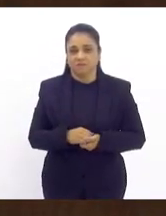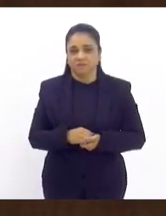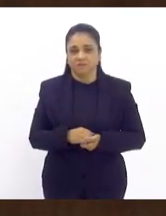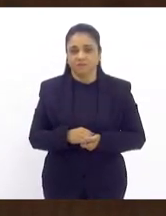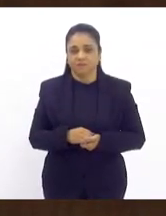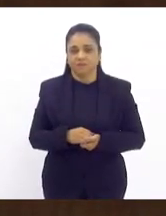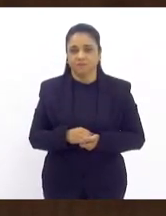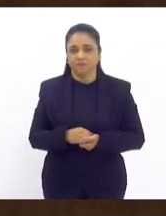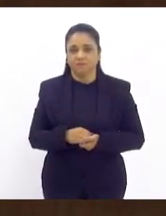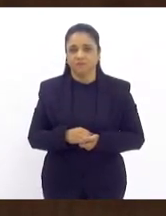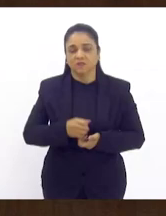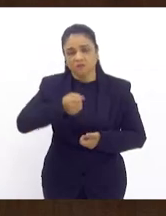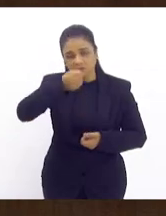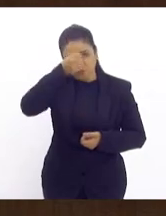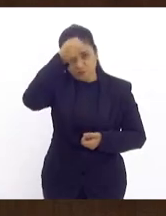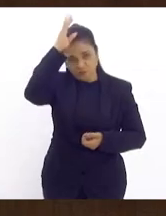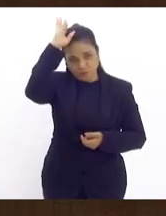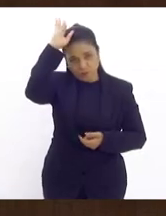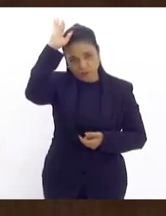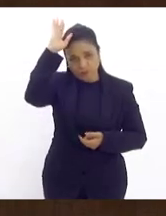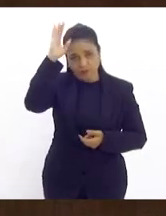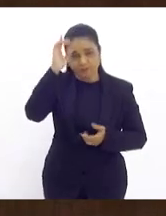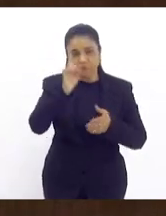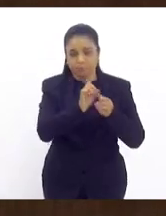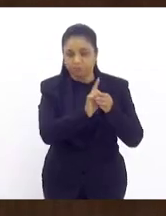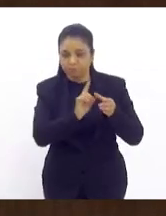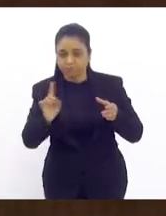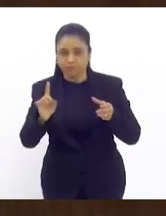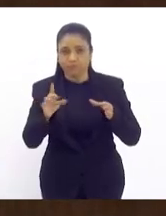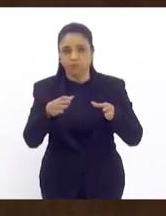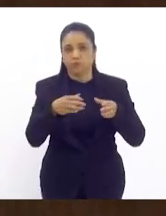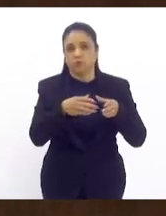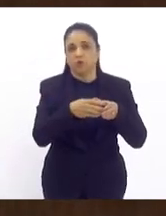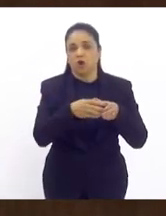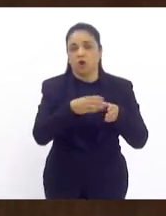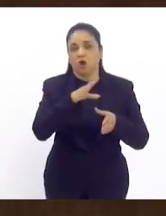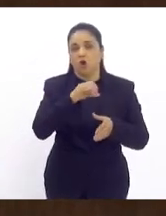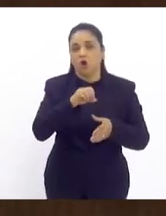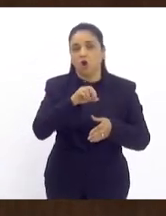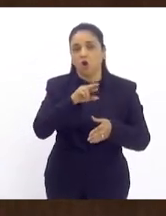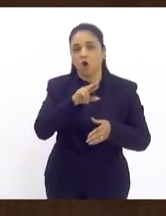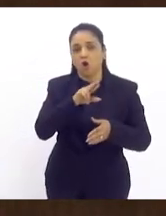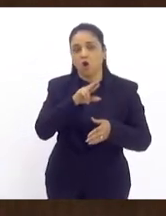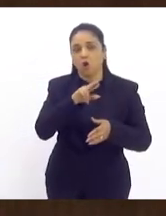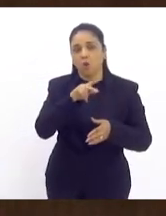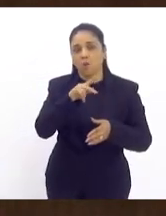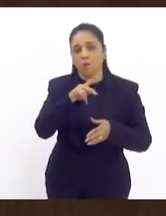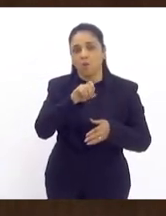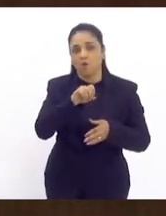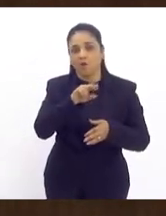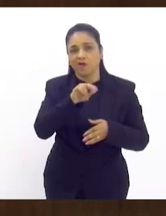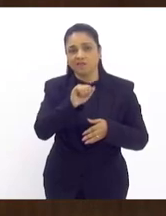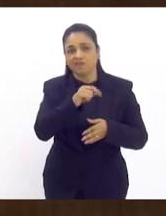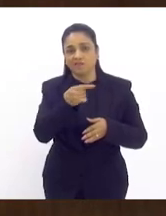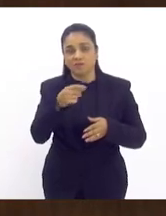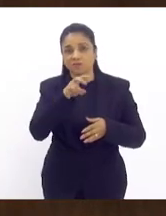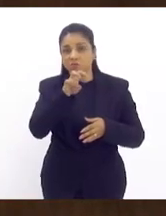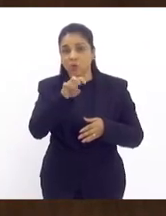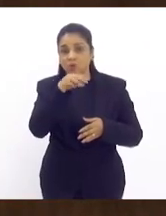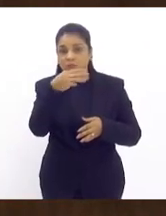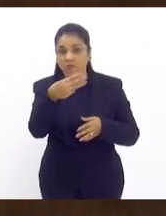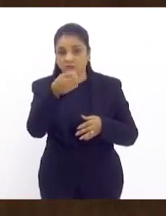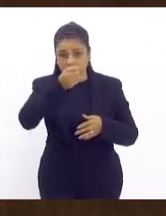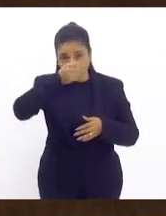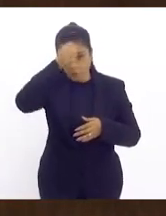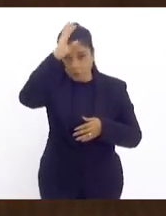os bombeiros de sua corporação só que juntamente com esses 53 praças foram excluídos